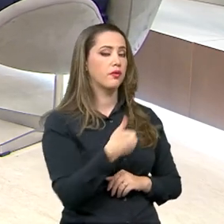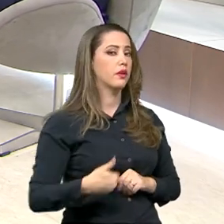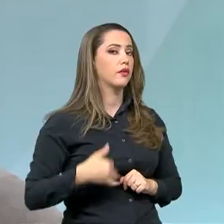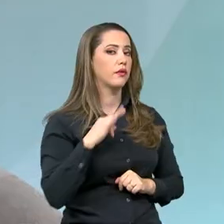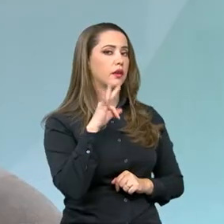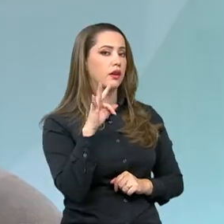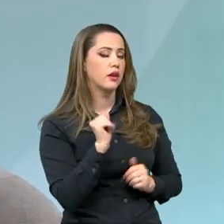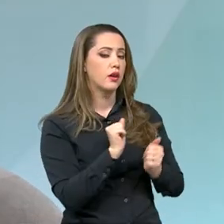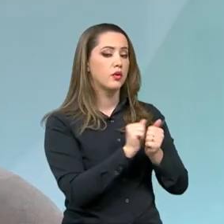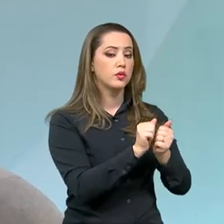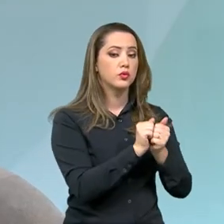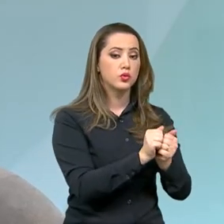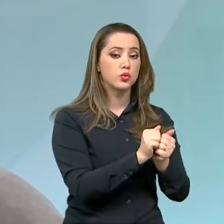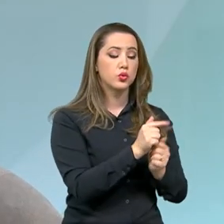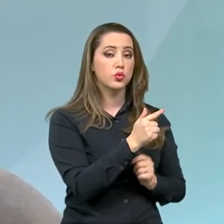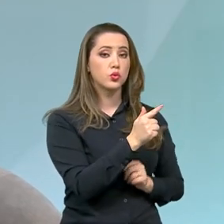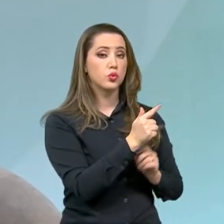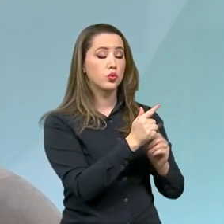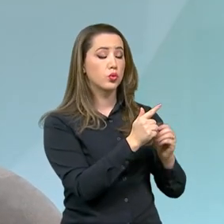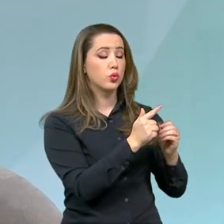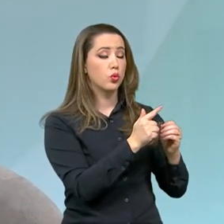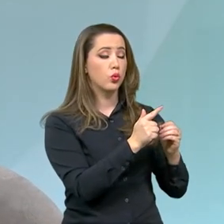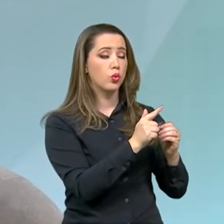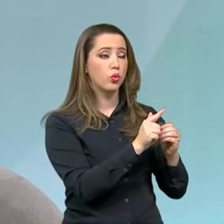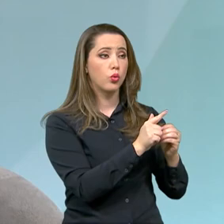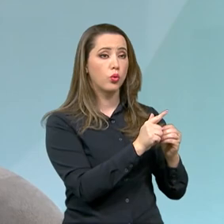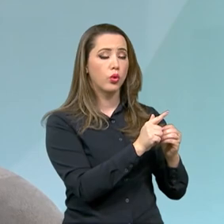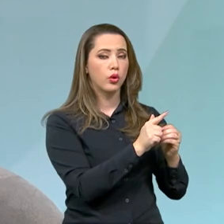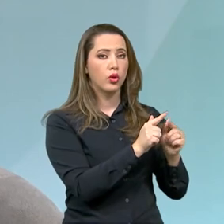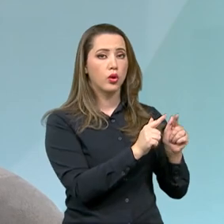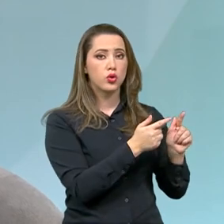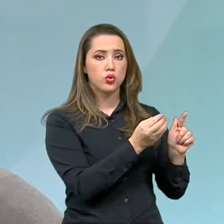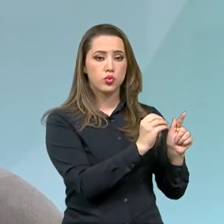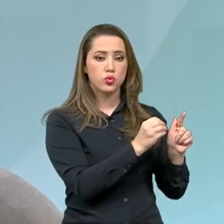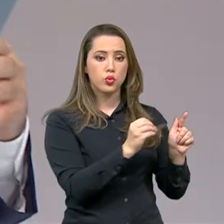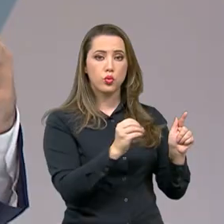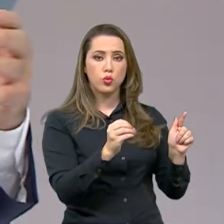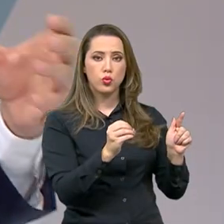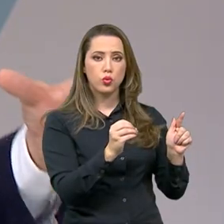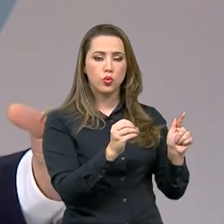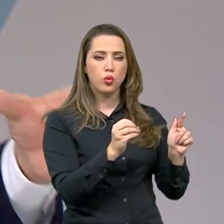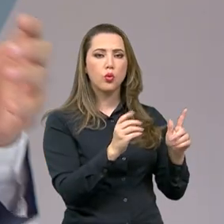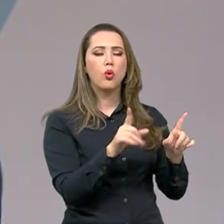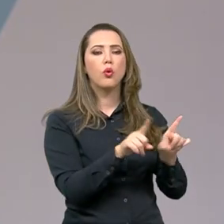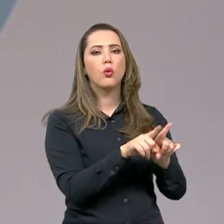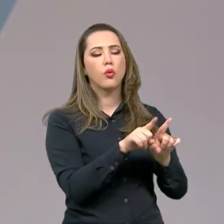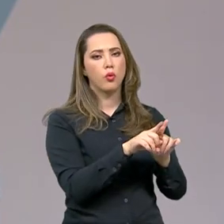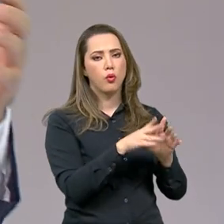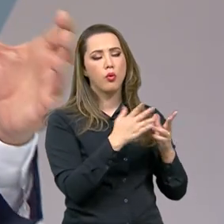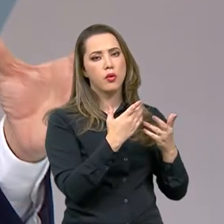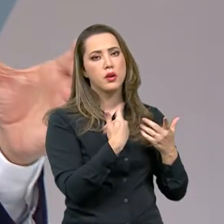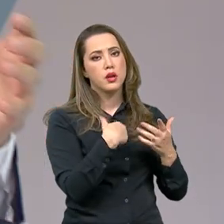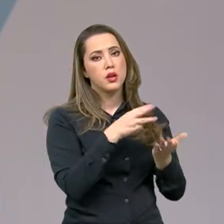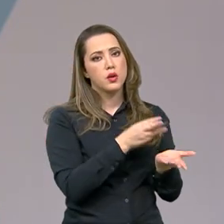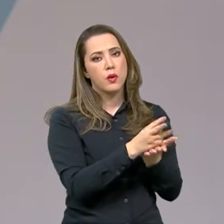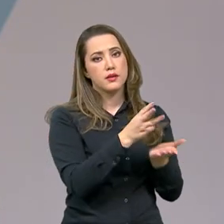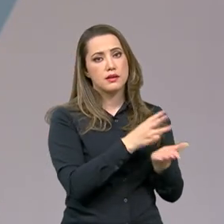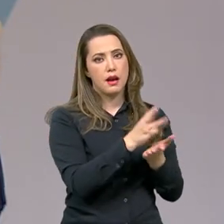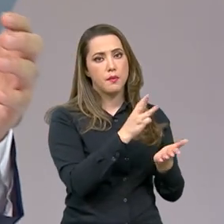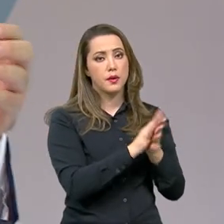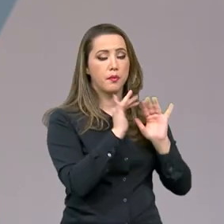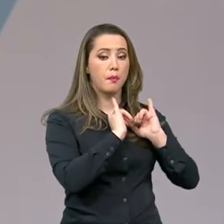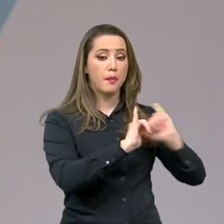federal e o Google e o WhatsApp para a emissão de alertas, no caso de chuvas. Como é que está o funcionamento dessas